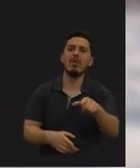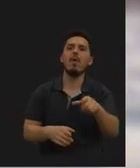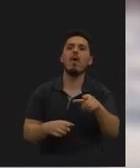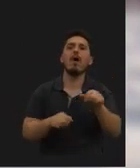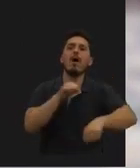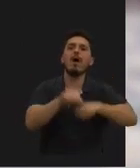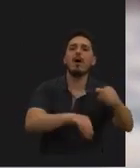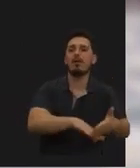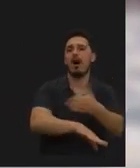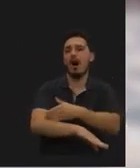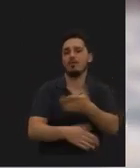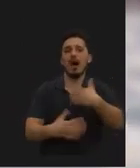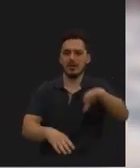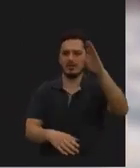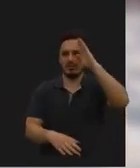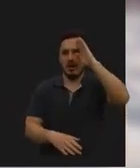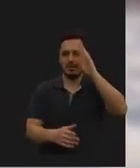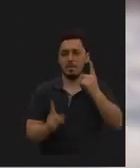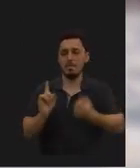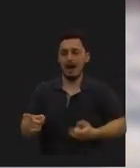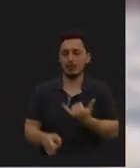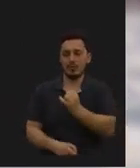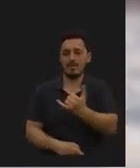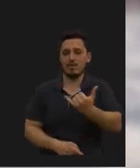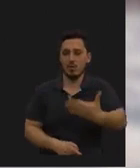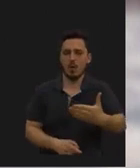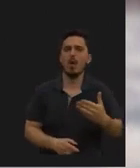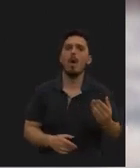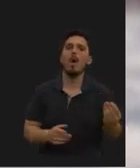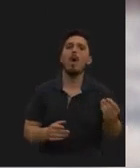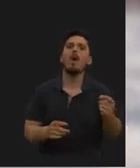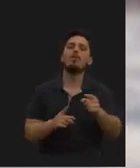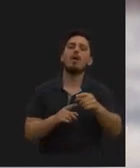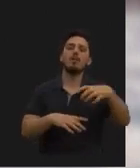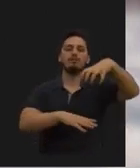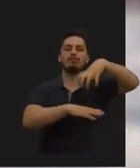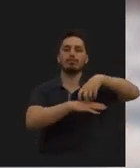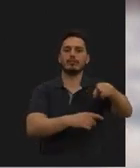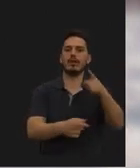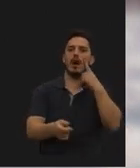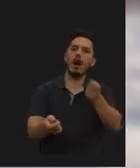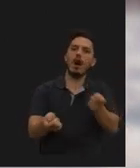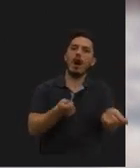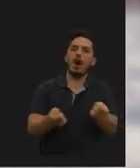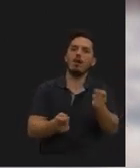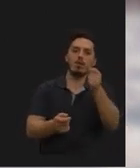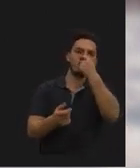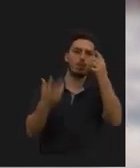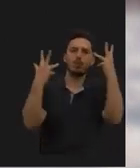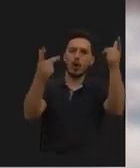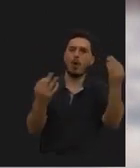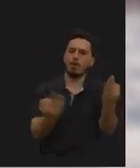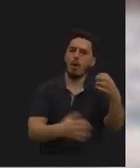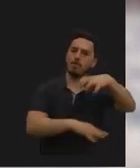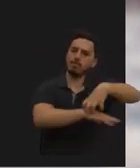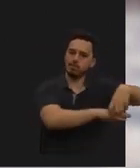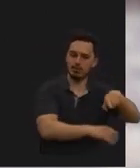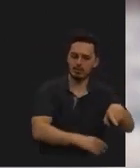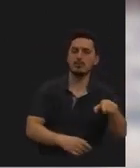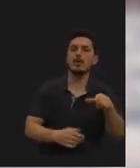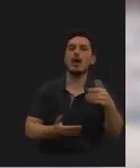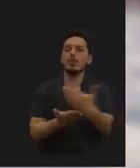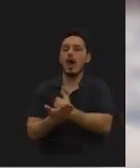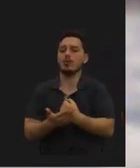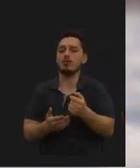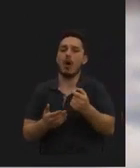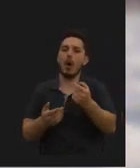instalação da ciclovia. Mas sabemos que em março de 2021 foram instaladas novas estações de medição da poluição. Estes dados começaram a estar